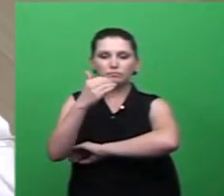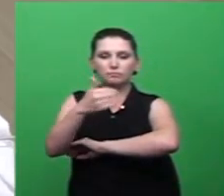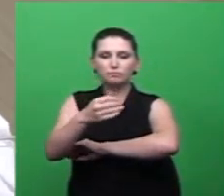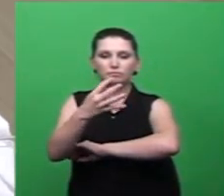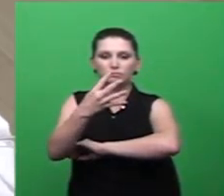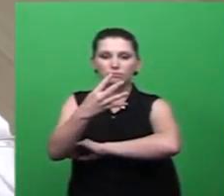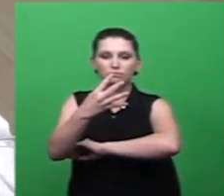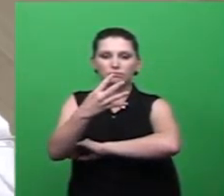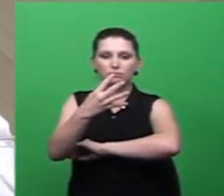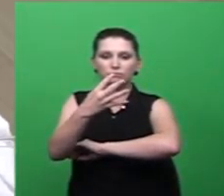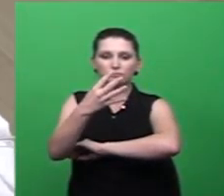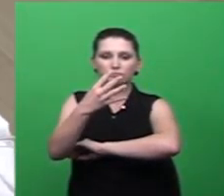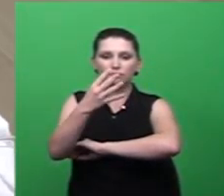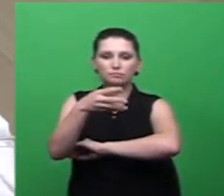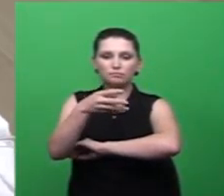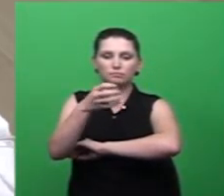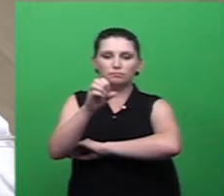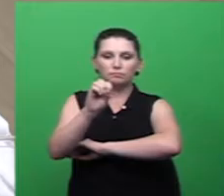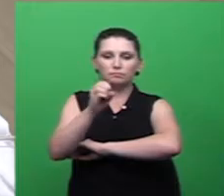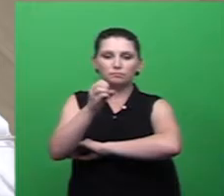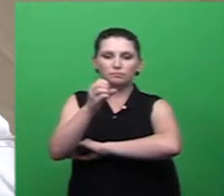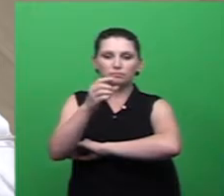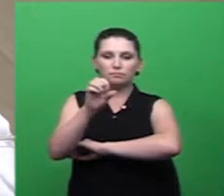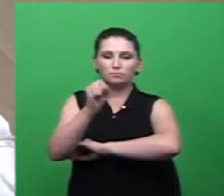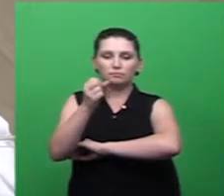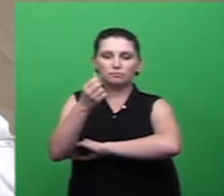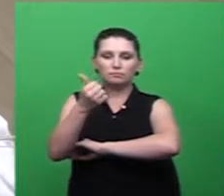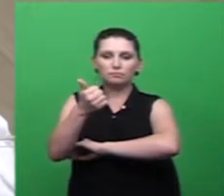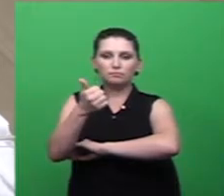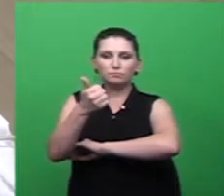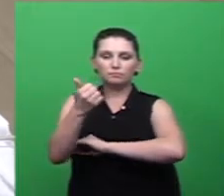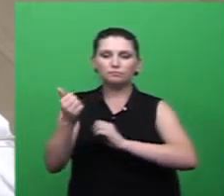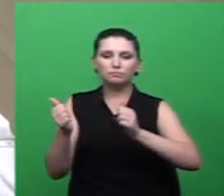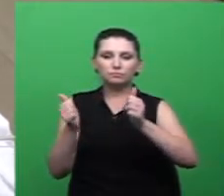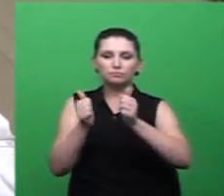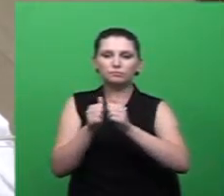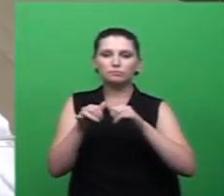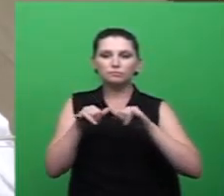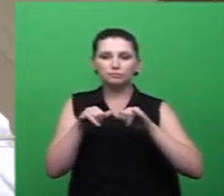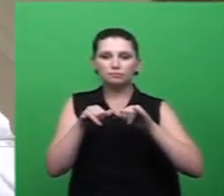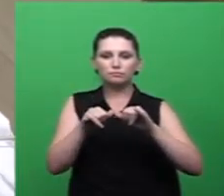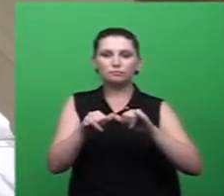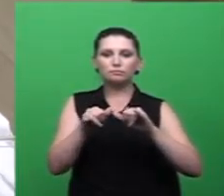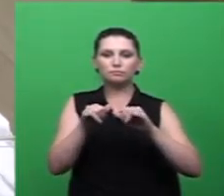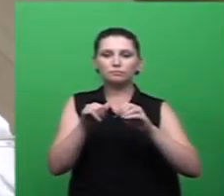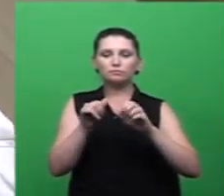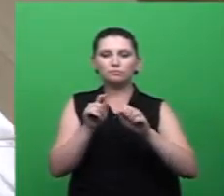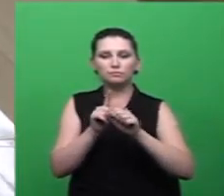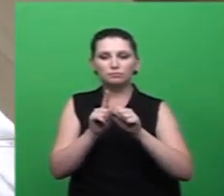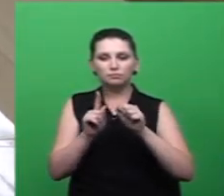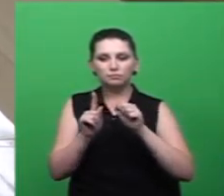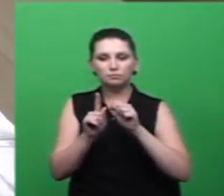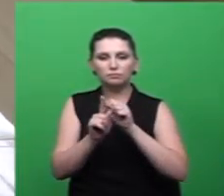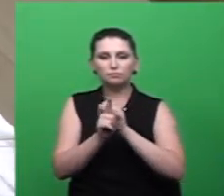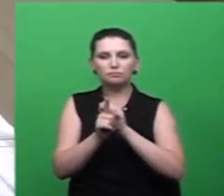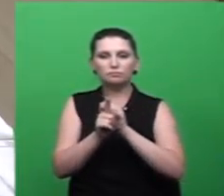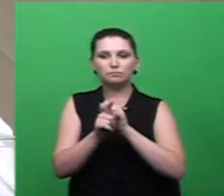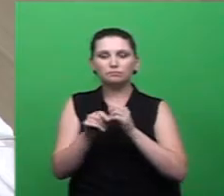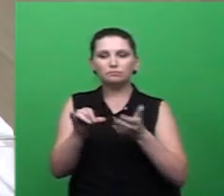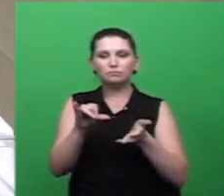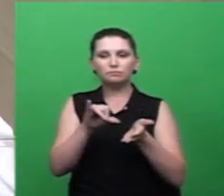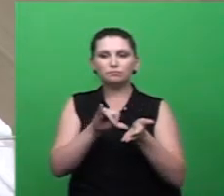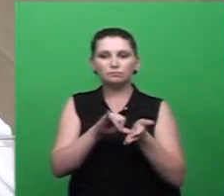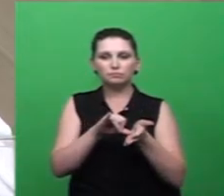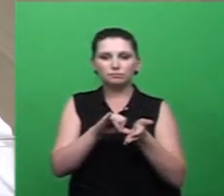40081, com a proximidade dos supermercados de Aces Centro. Indicação